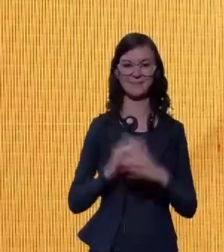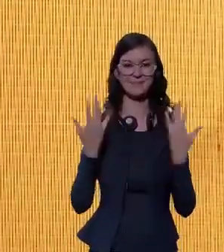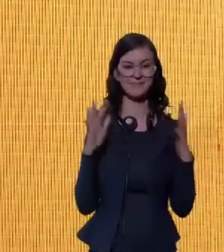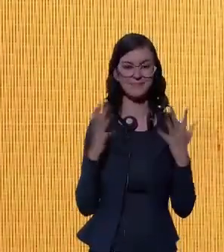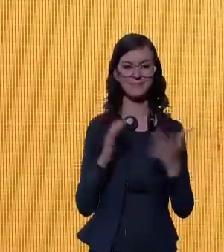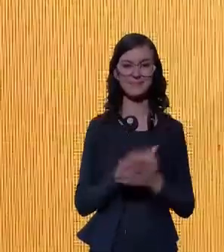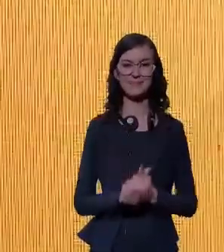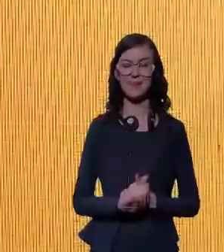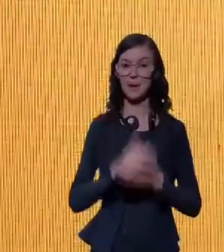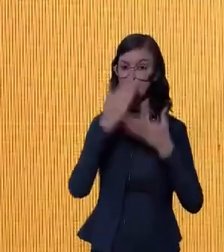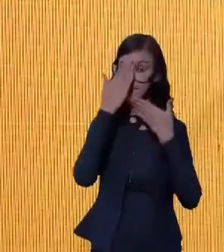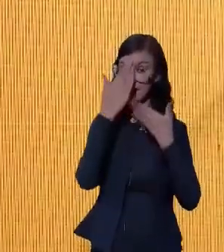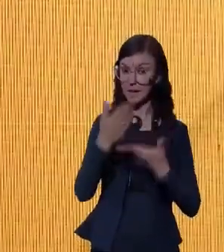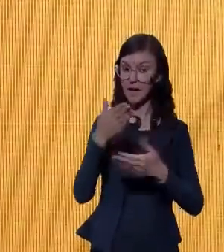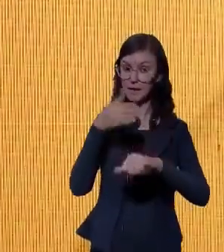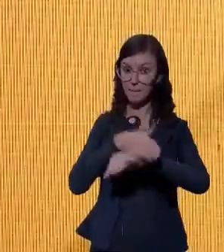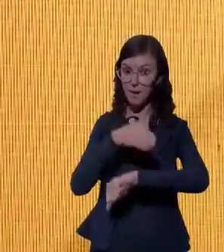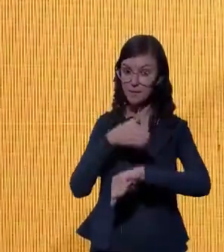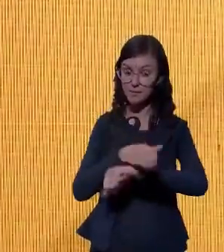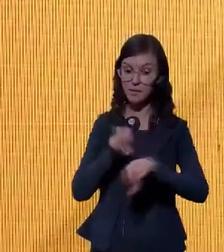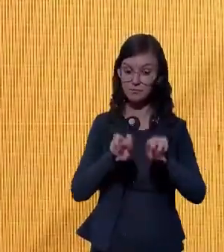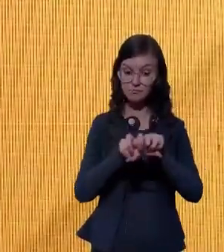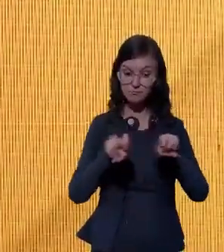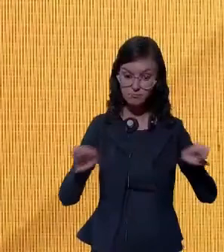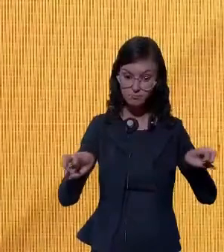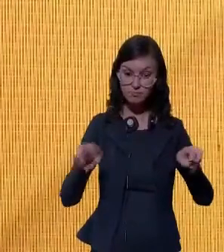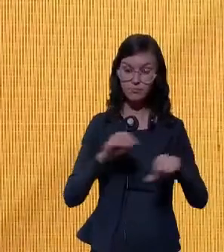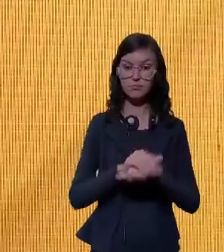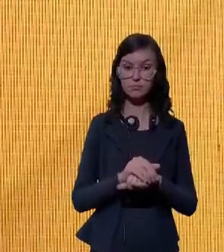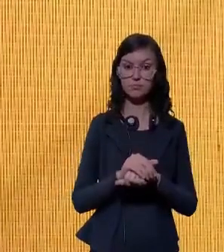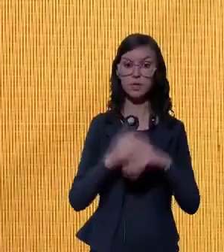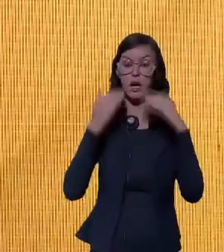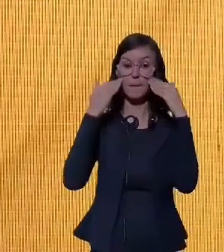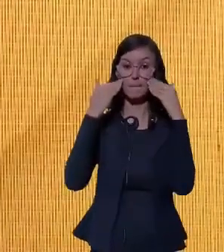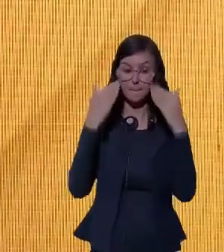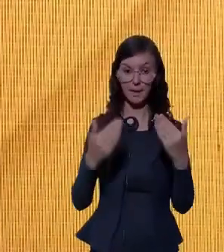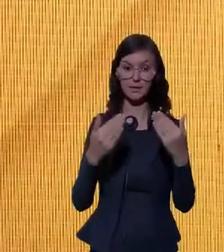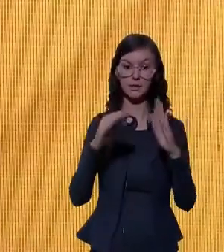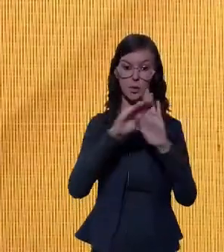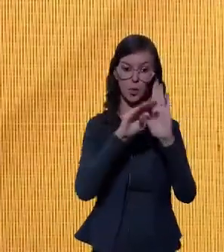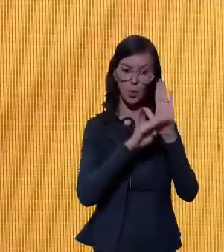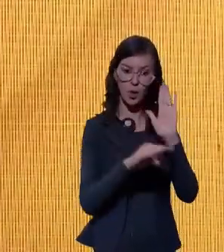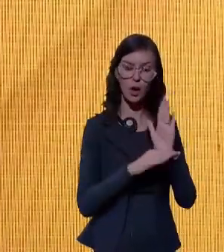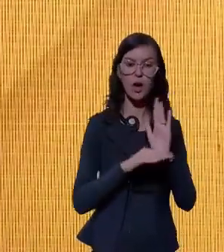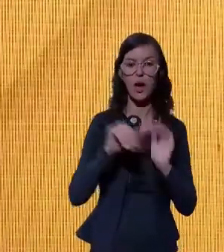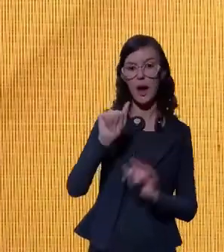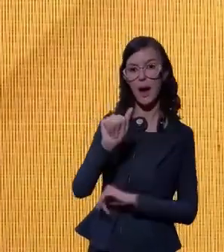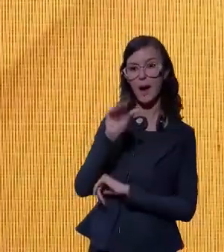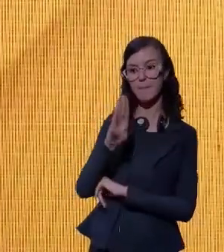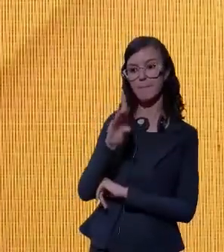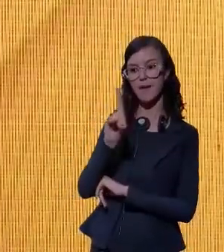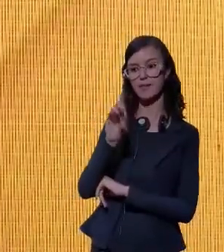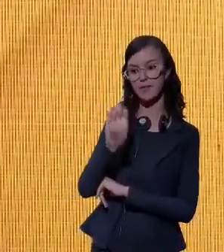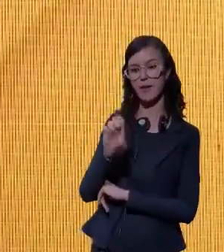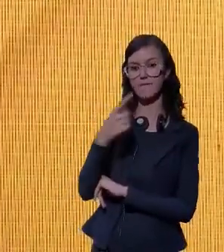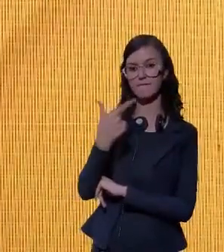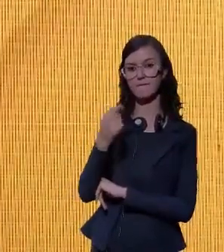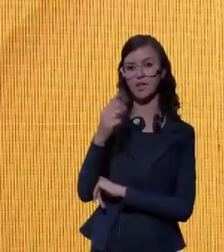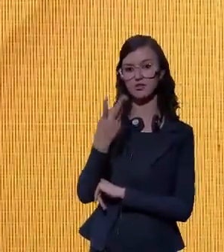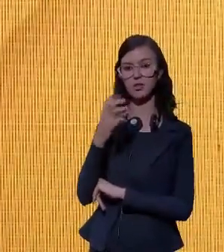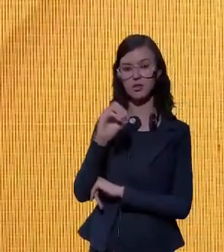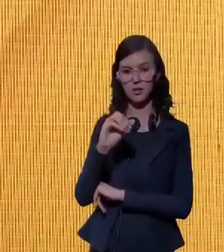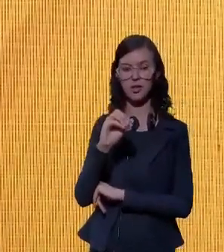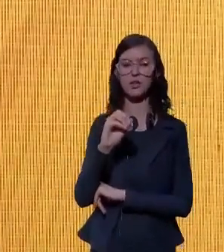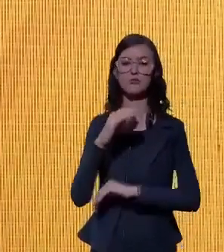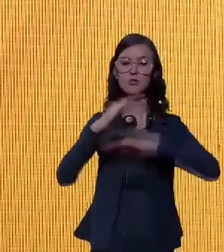Muito obrigada aos participantes dessa mesa redonda que apresentou o plano ABDE 2030 de desenvolvimento